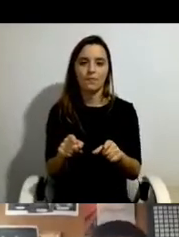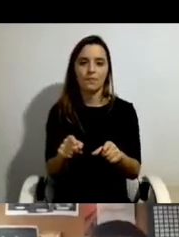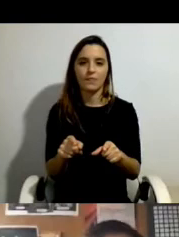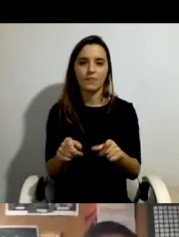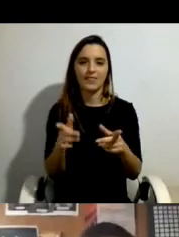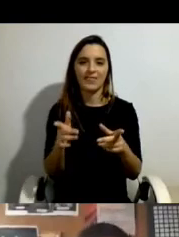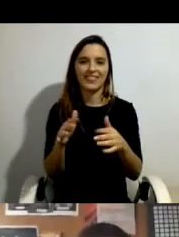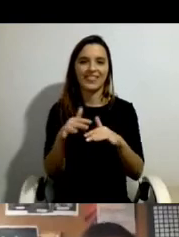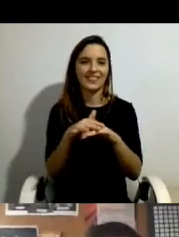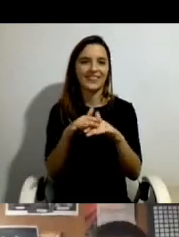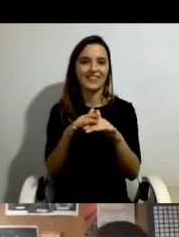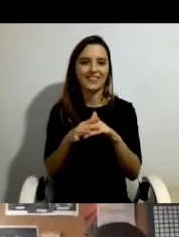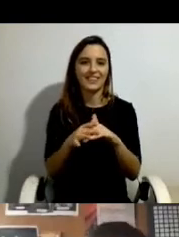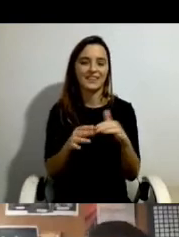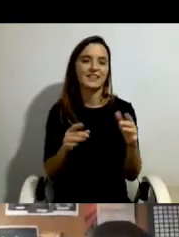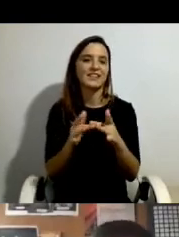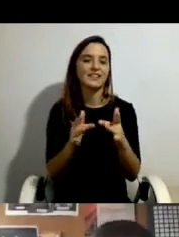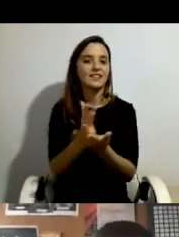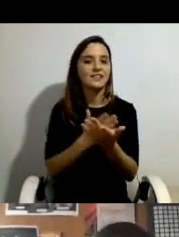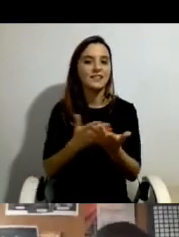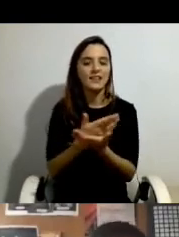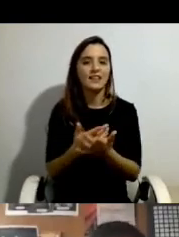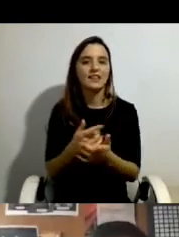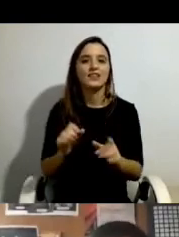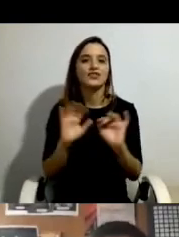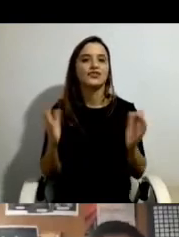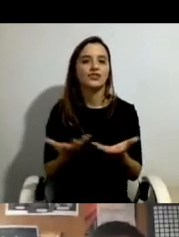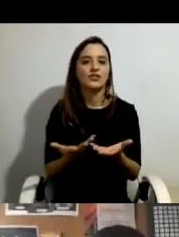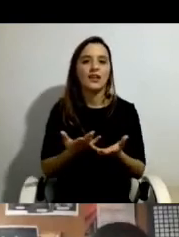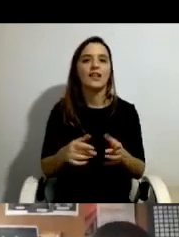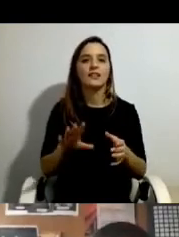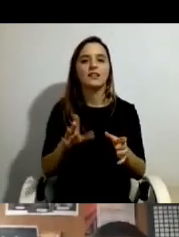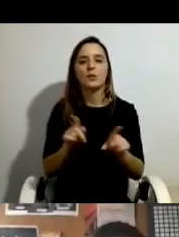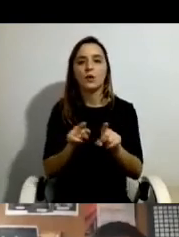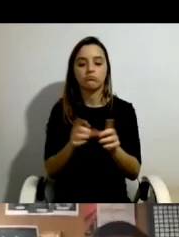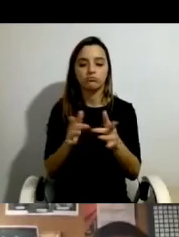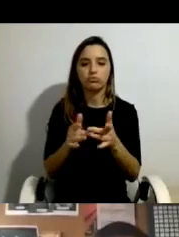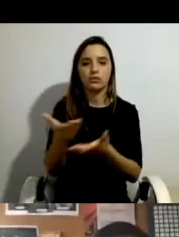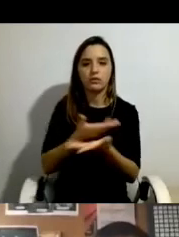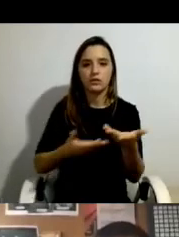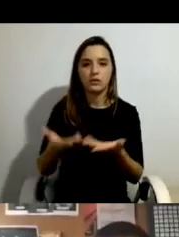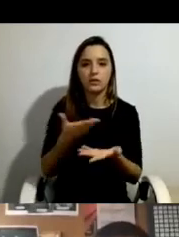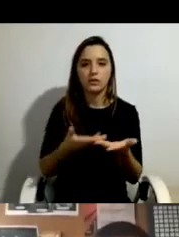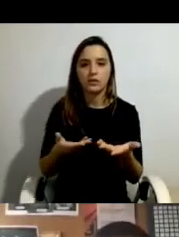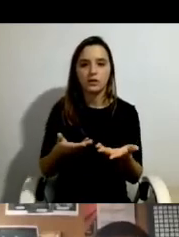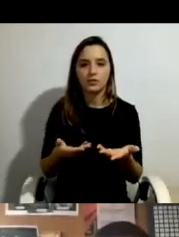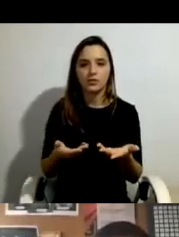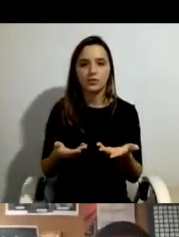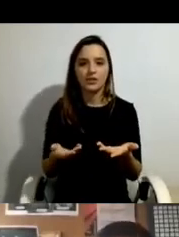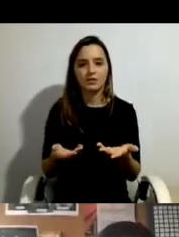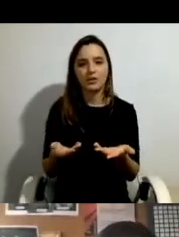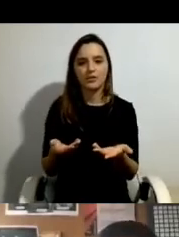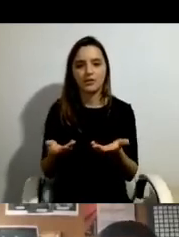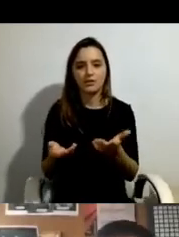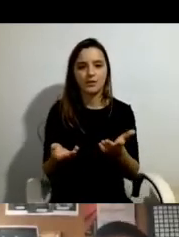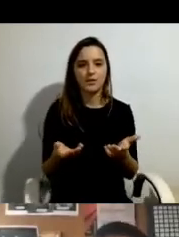redes de relações, não é? As redes de relações em geral, os seus laços sociais, a relação com a família, a possibilidade das relações